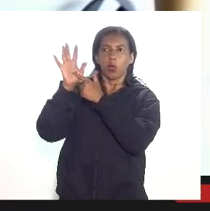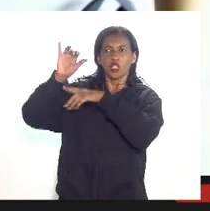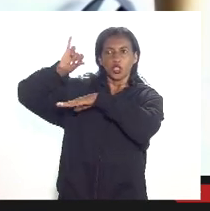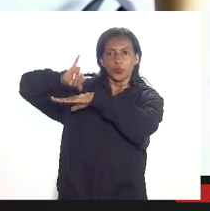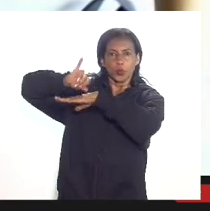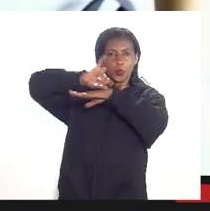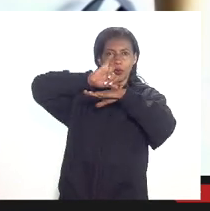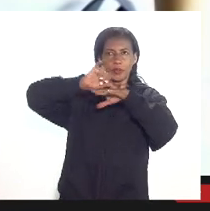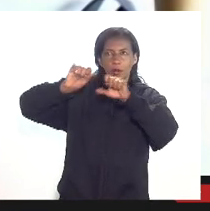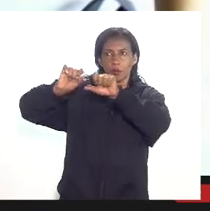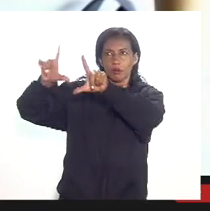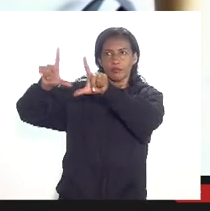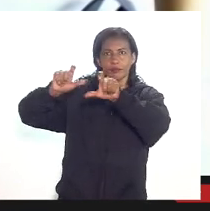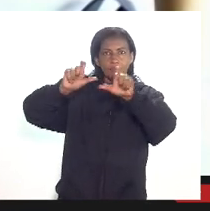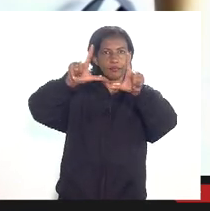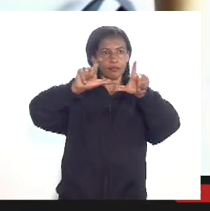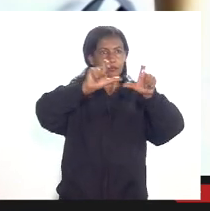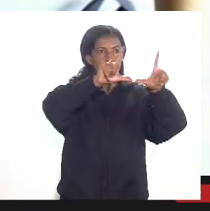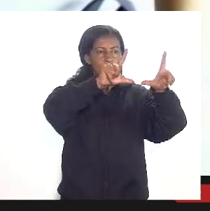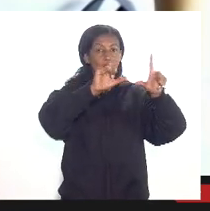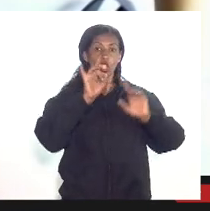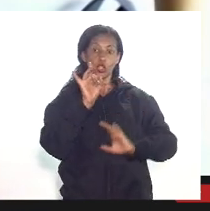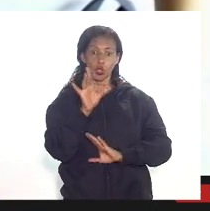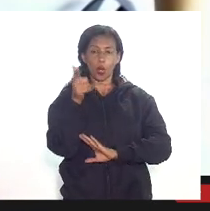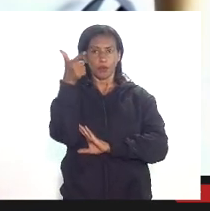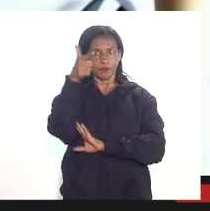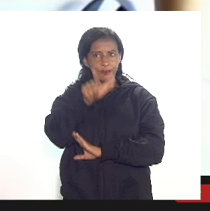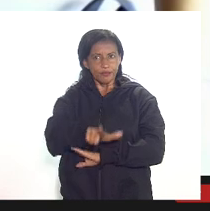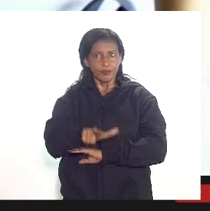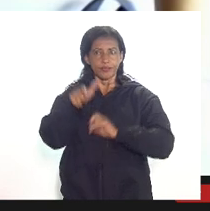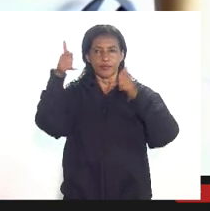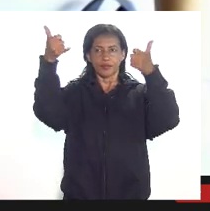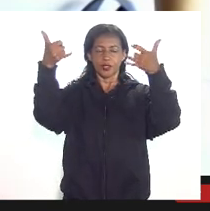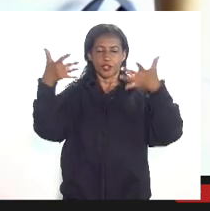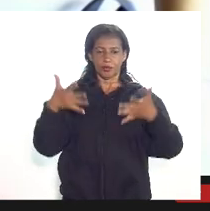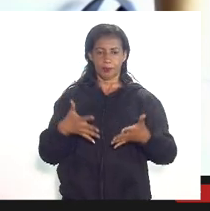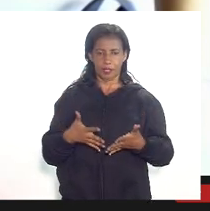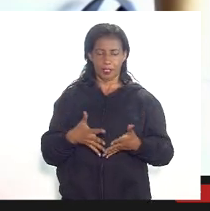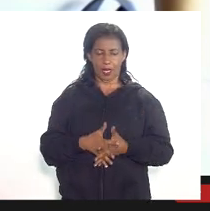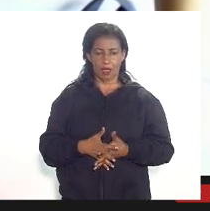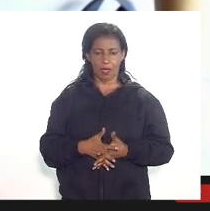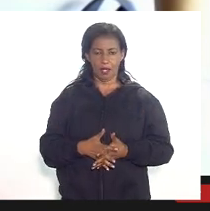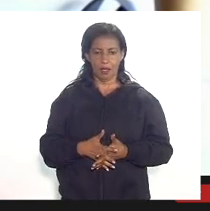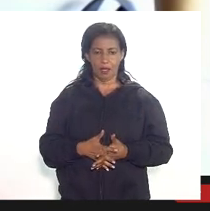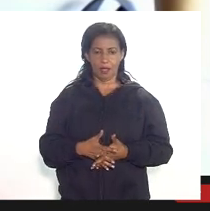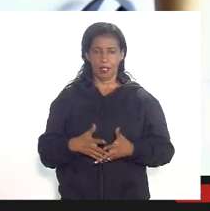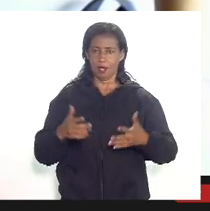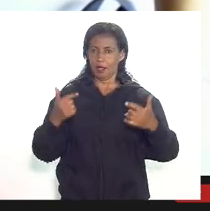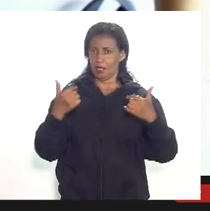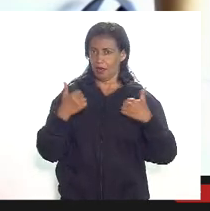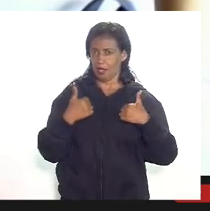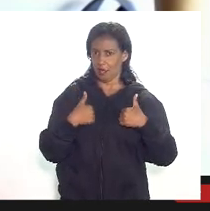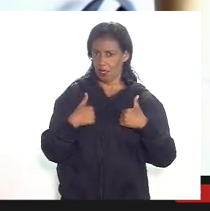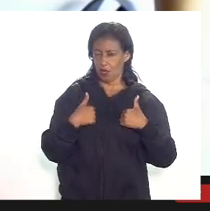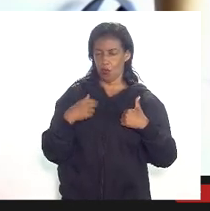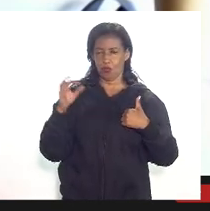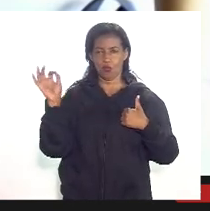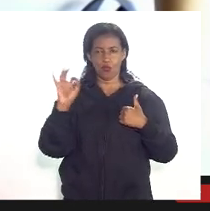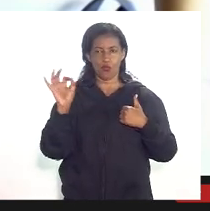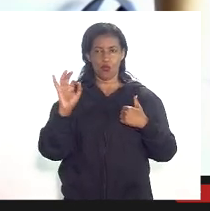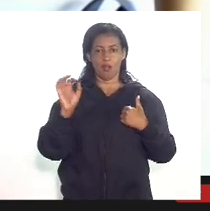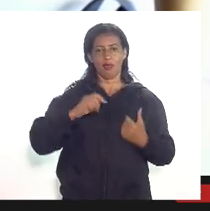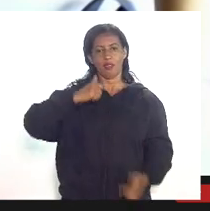eu só quero novamente explicar que nem eu nem deputado Márcio Pacheco